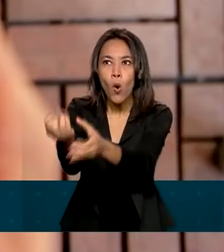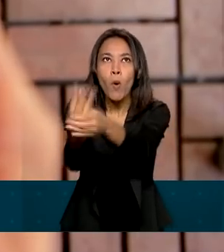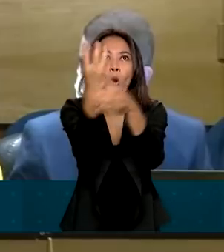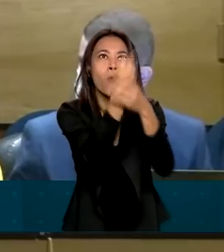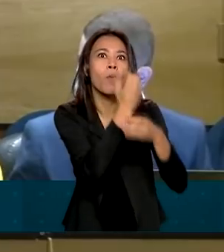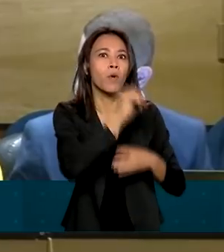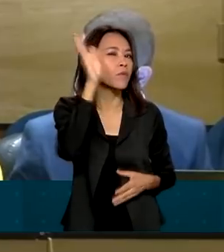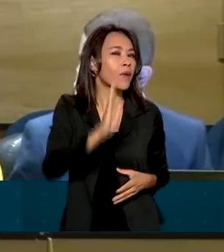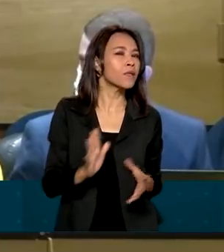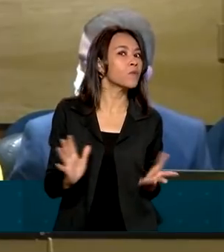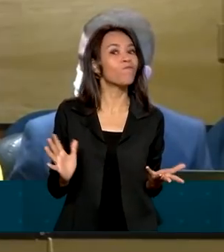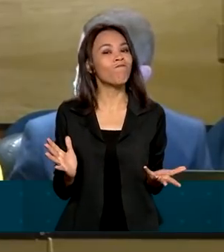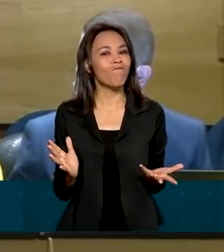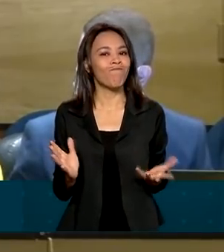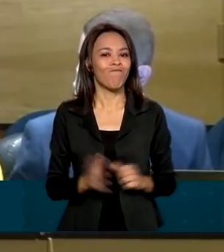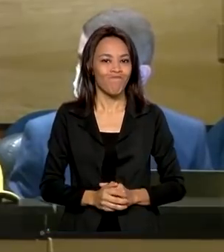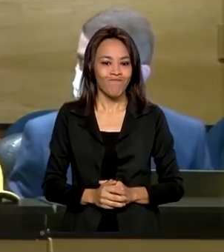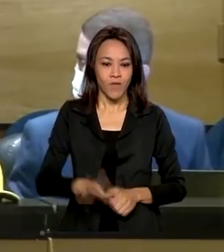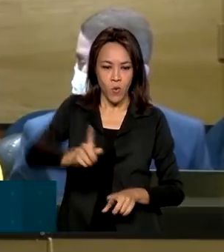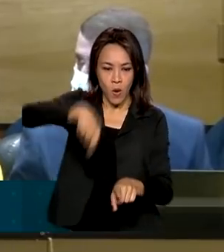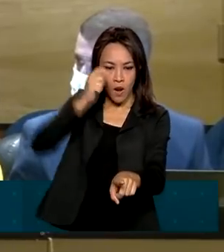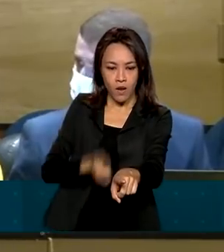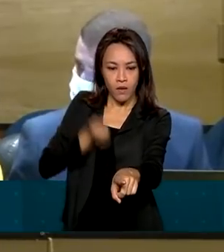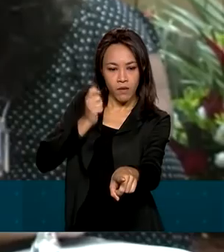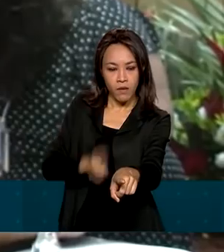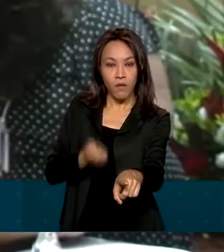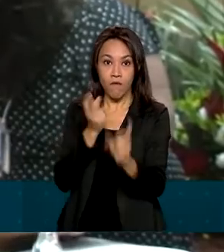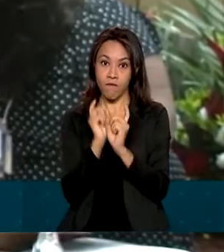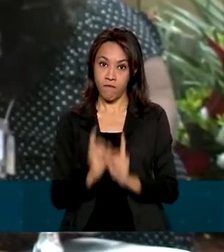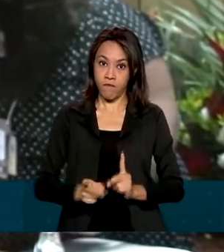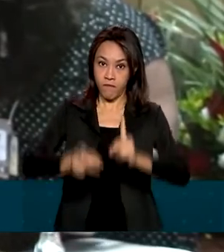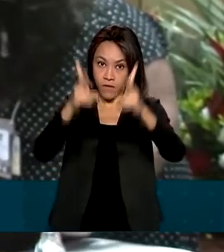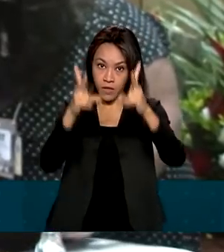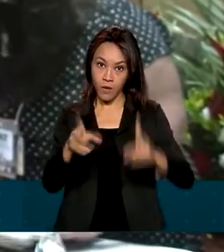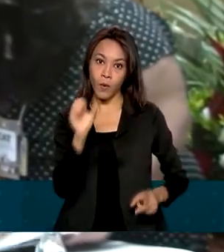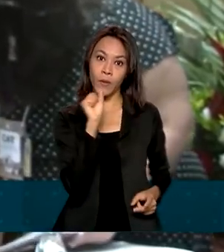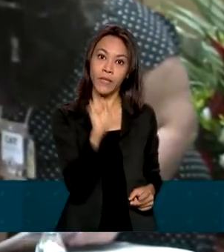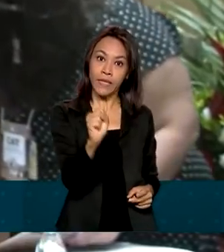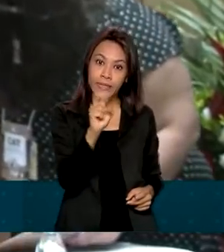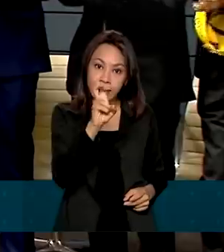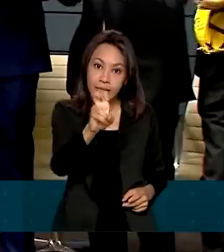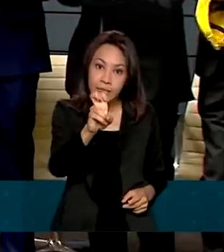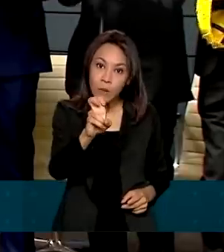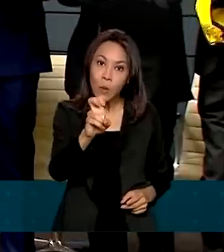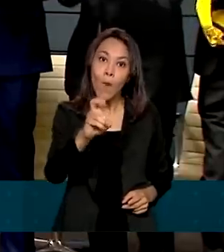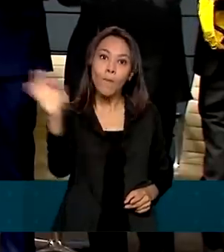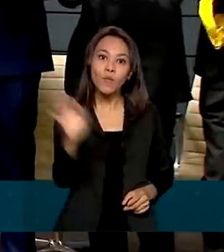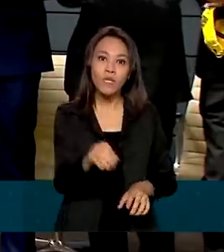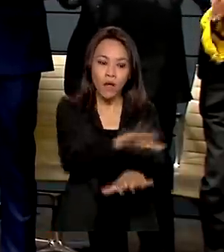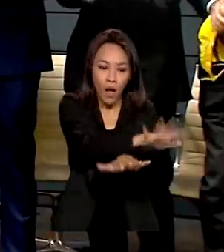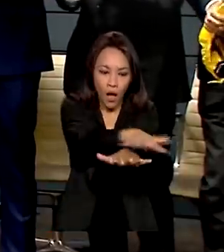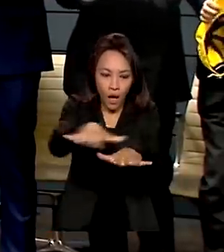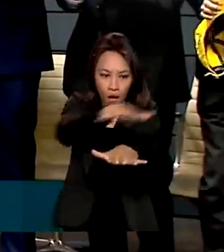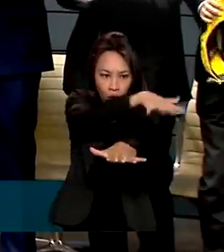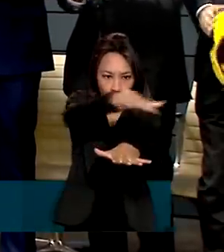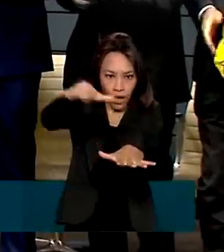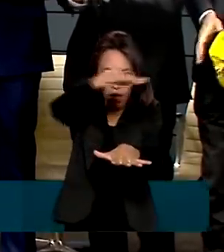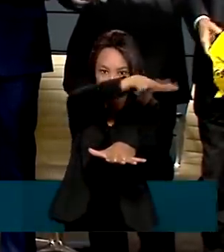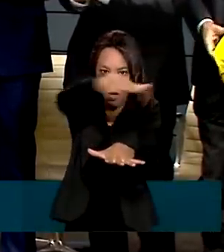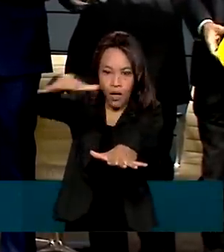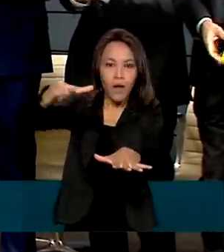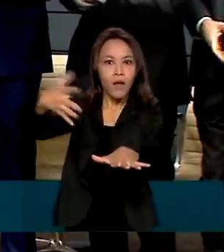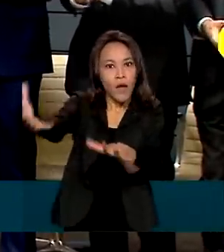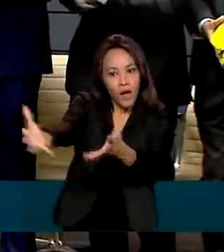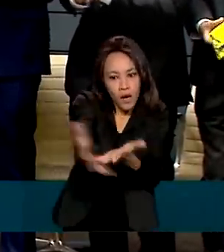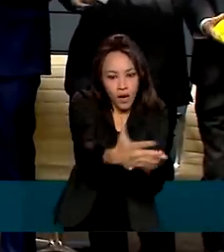no país? O leilão, que vendeu 85% das faixas de frequência, arrecadou mais de R 47